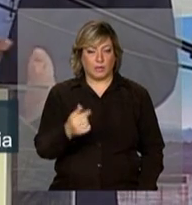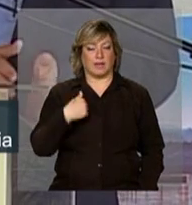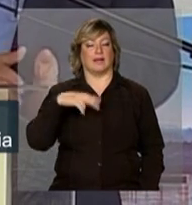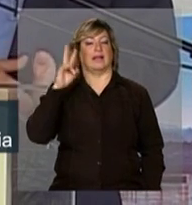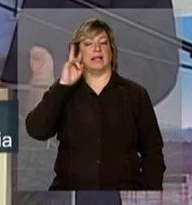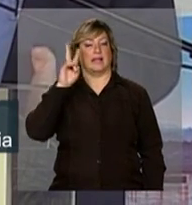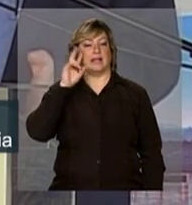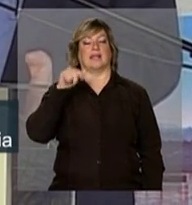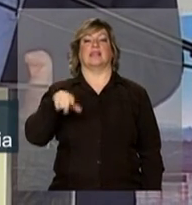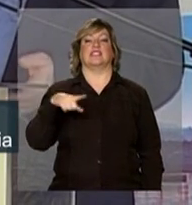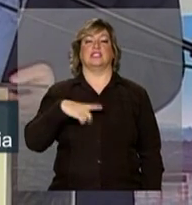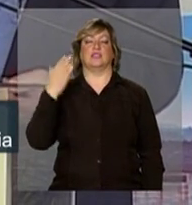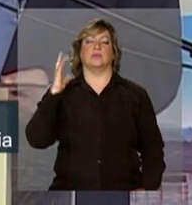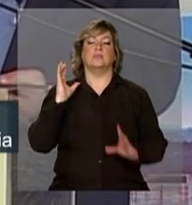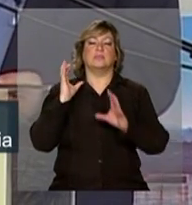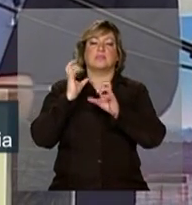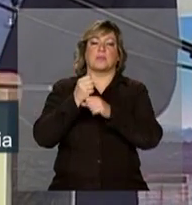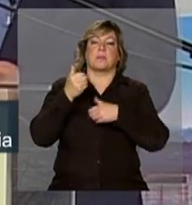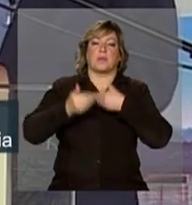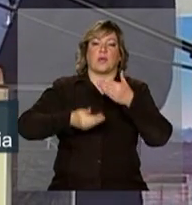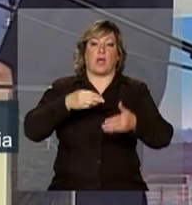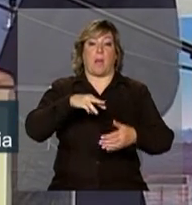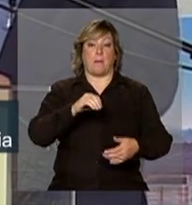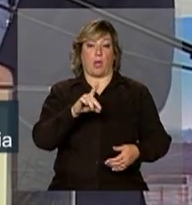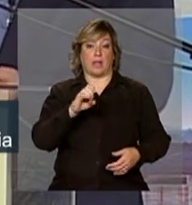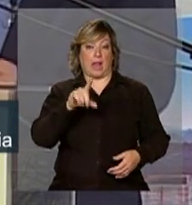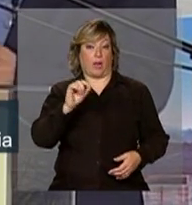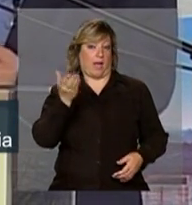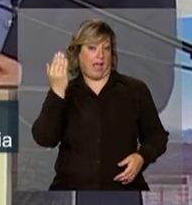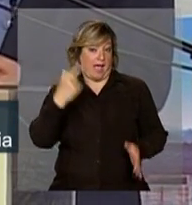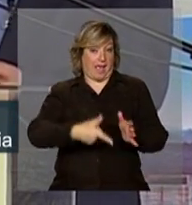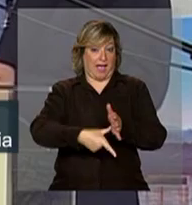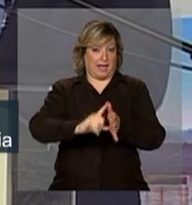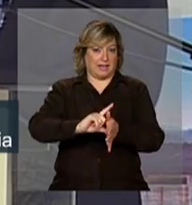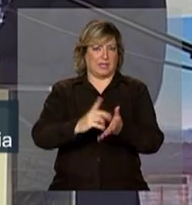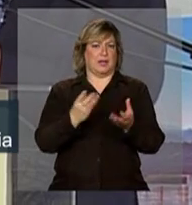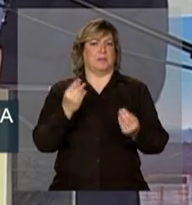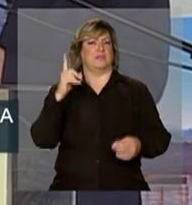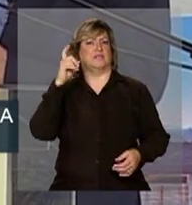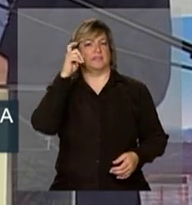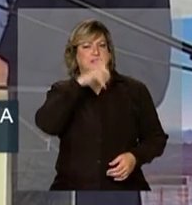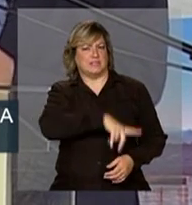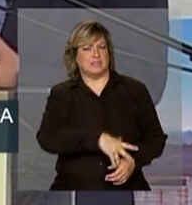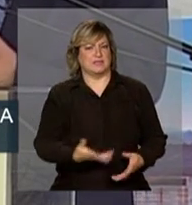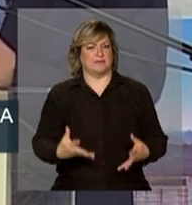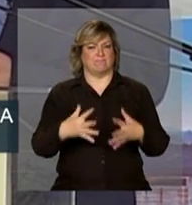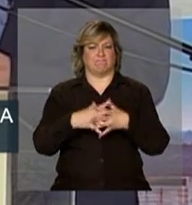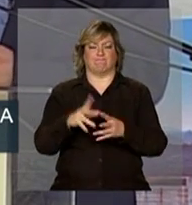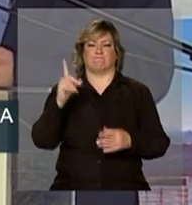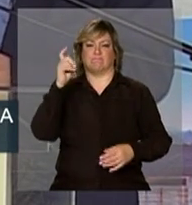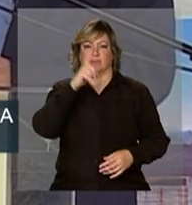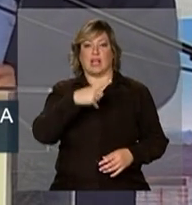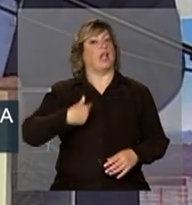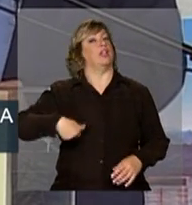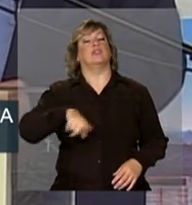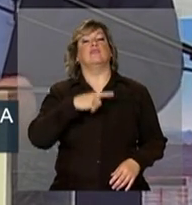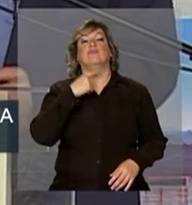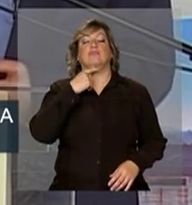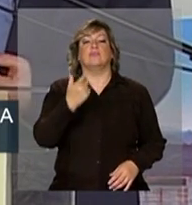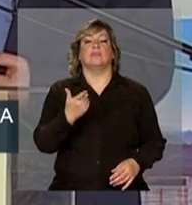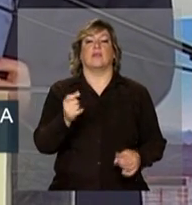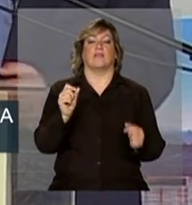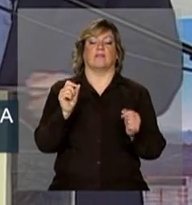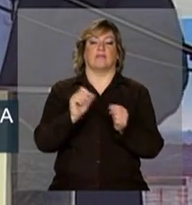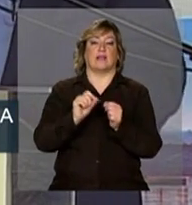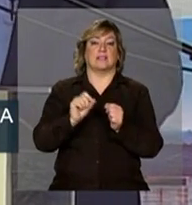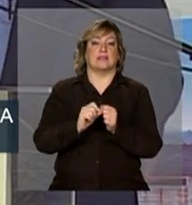ela vinha de um processo, de um modelo anterior, que era bastante complexo, que era bastante, você não conseguiu viabilizar